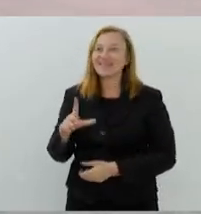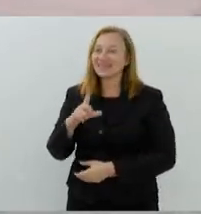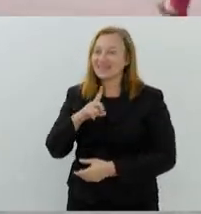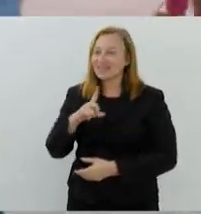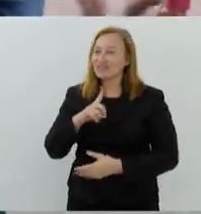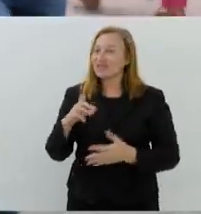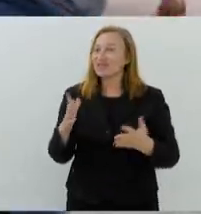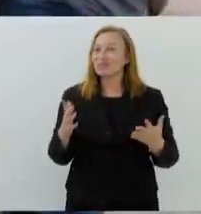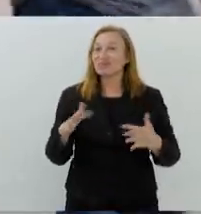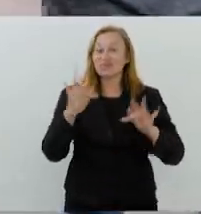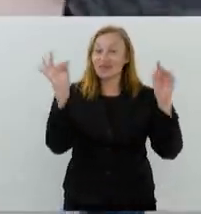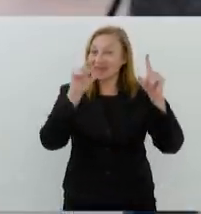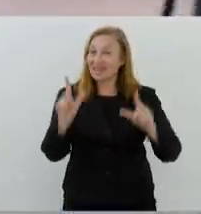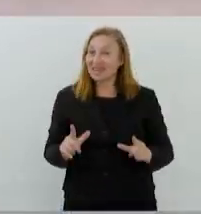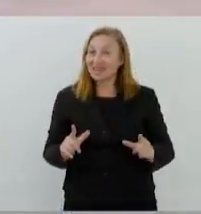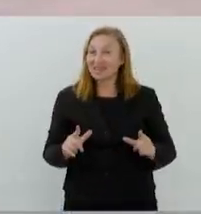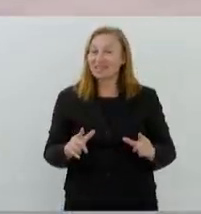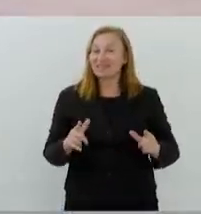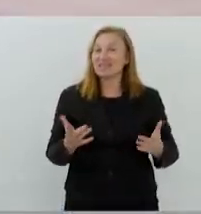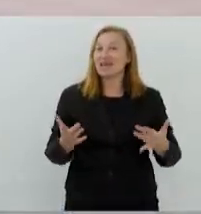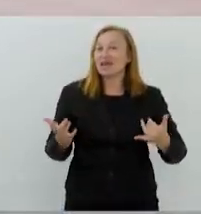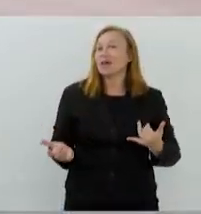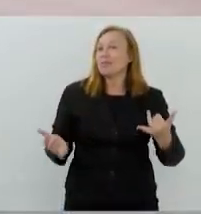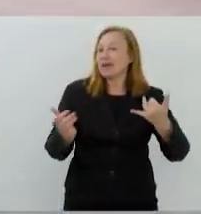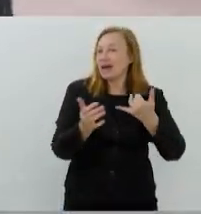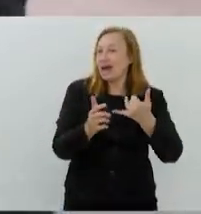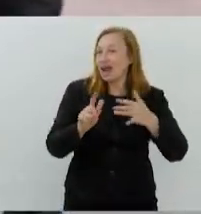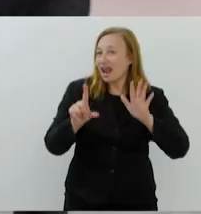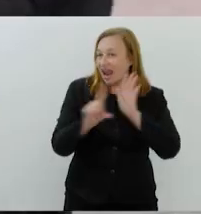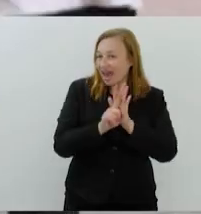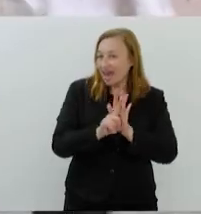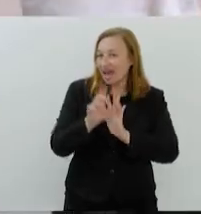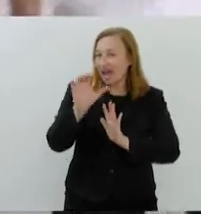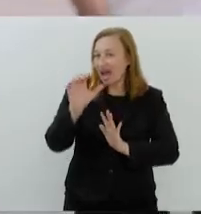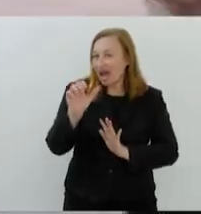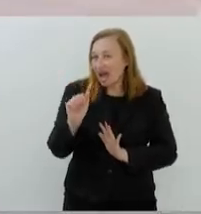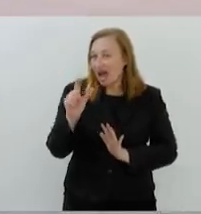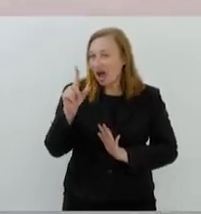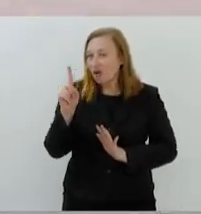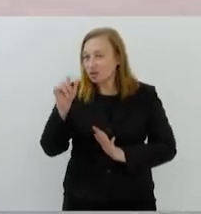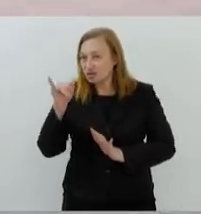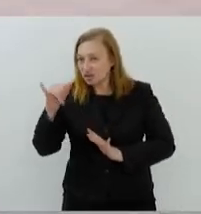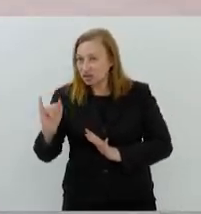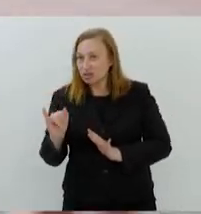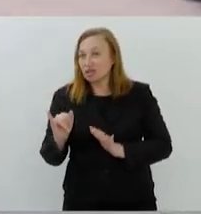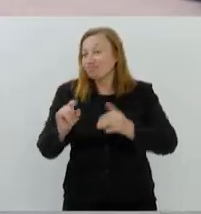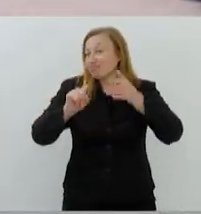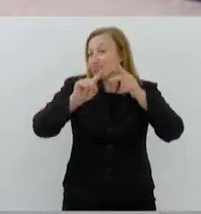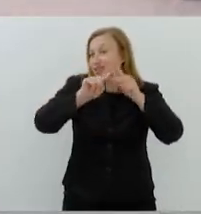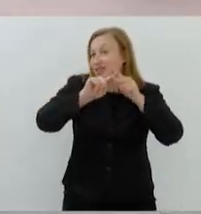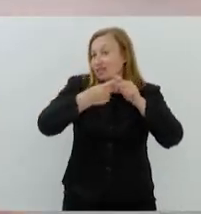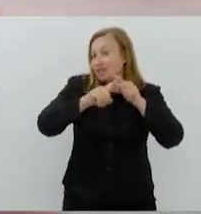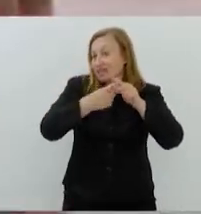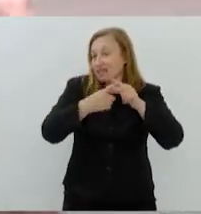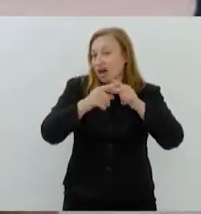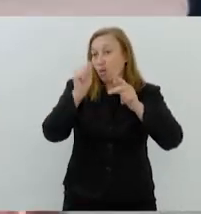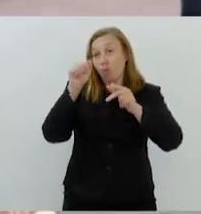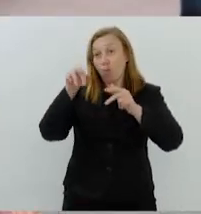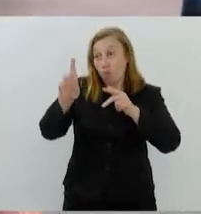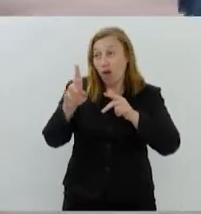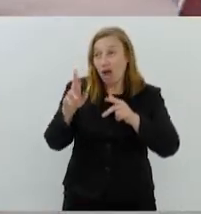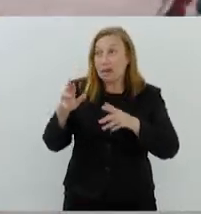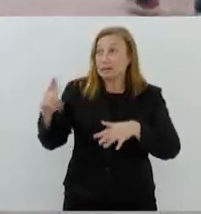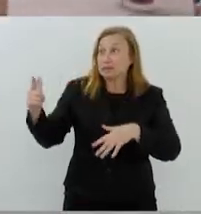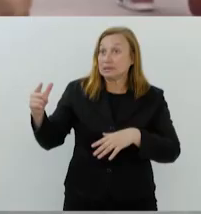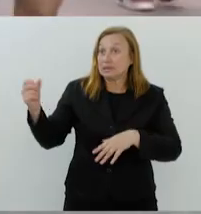contemplados, por meio da Lei Aldir Blanc, com a reforma do nosso ar-condicionado, que no momento não funciona. Verão está